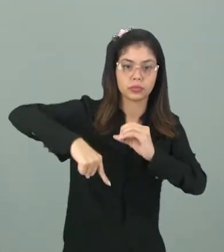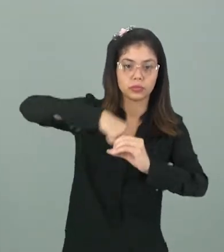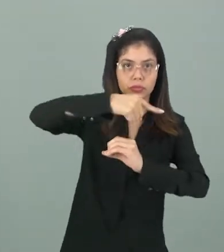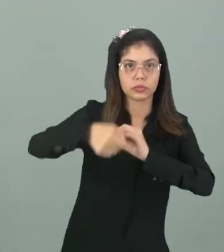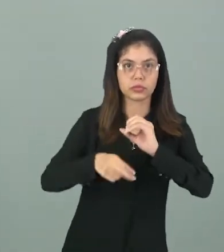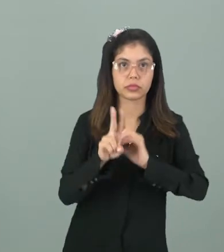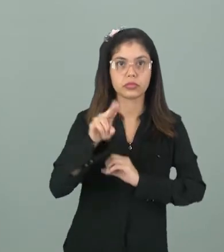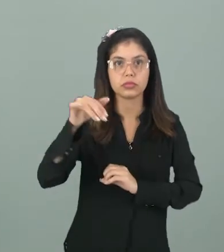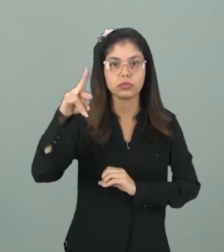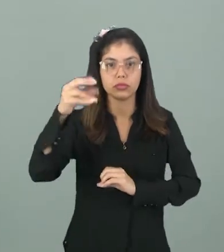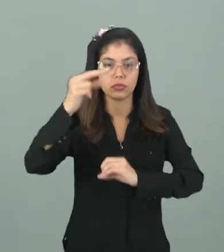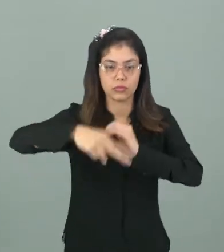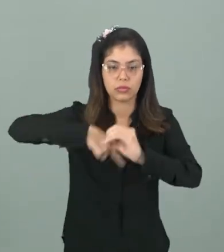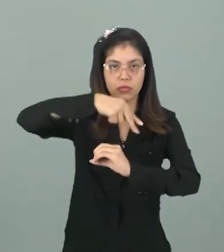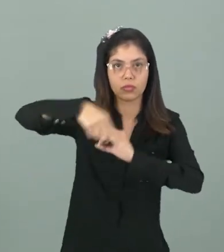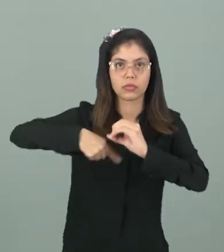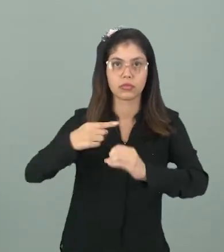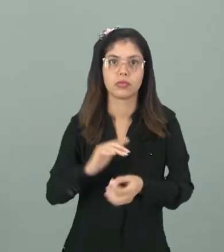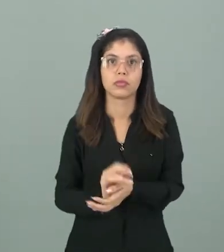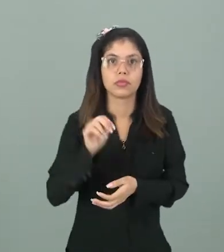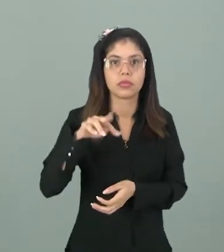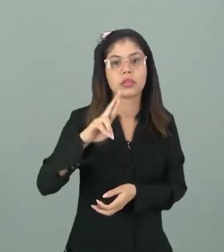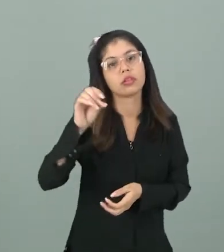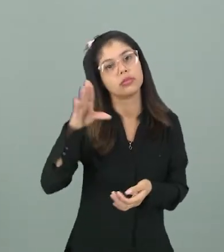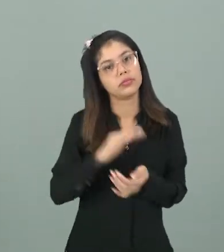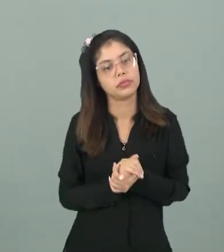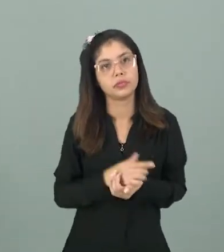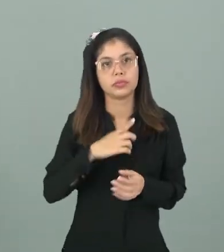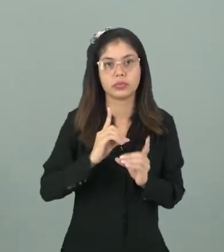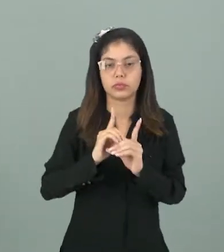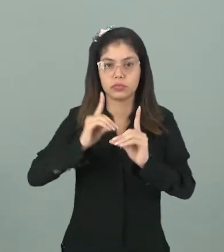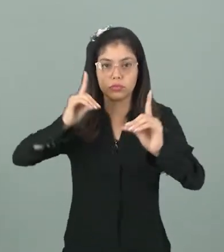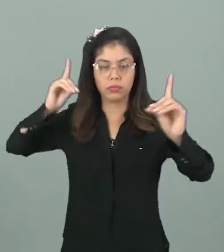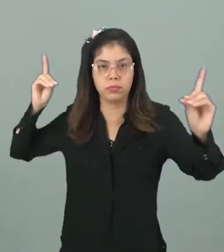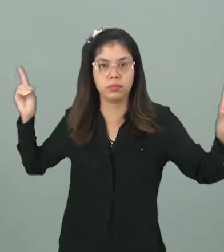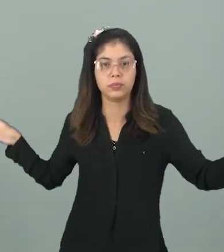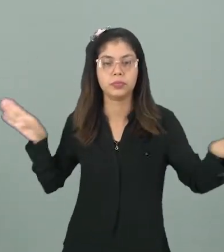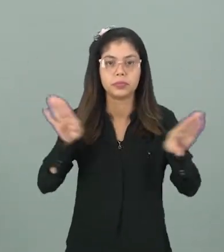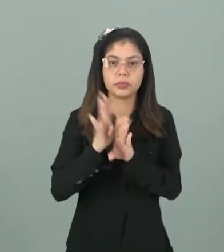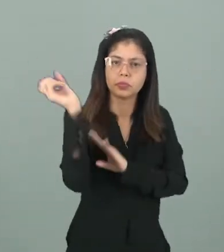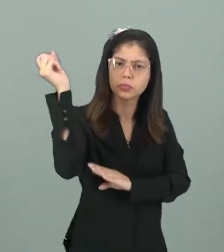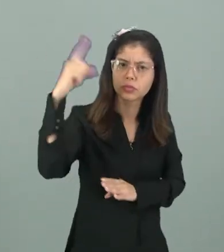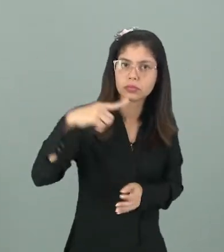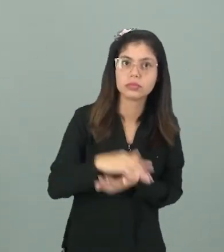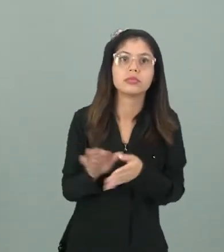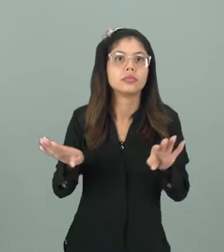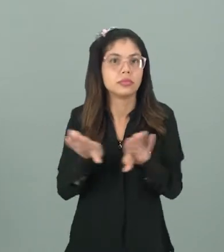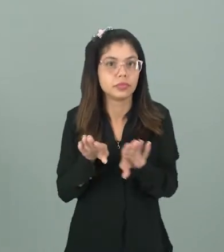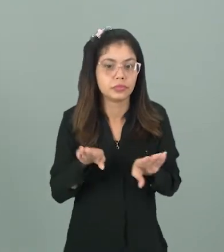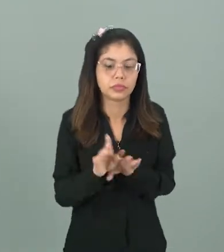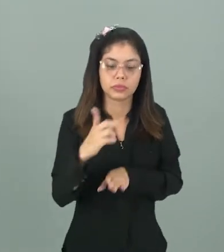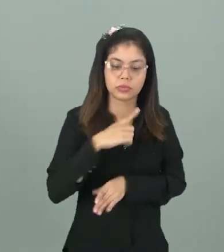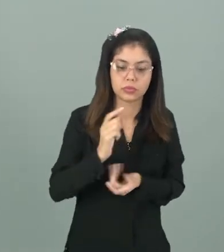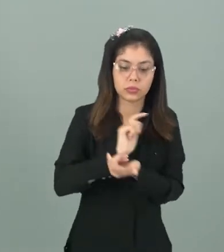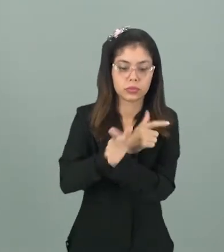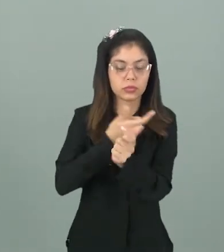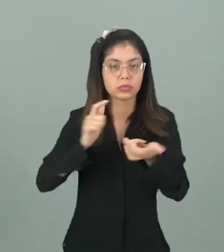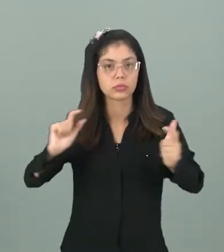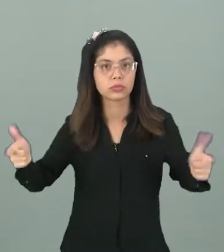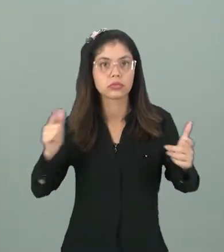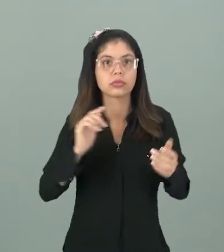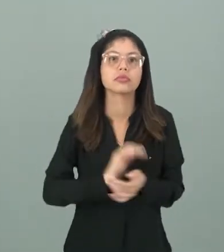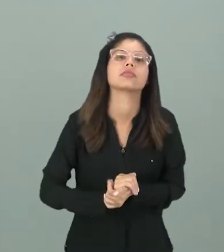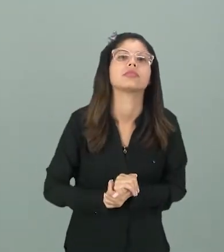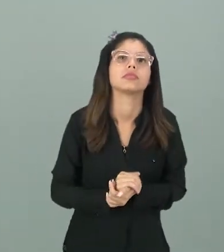Urano e Netuno, eles são planetas que ficam mais distante em relação ao Sol e que também eles têm uma grande quantidade